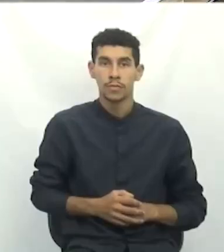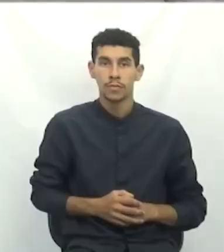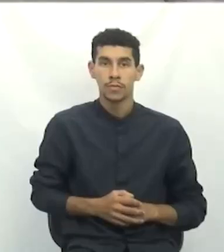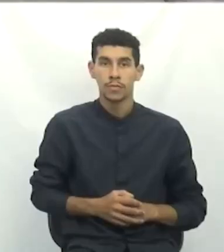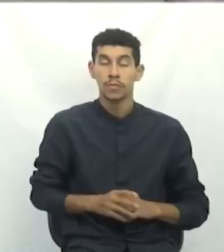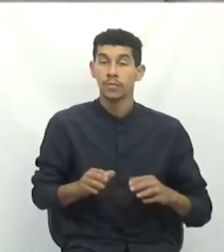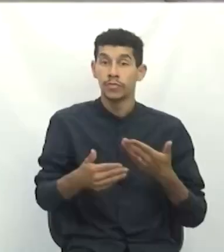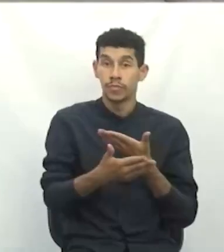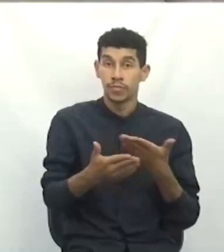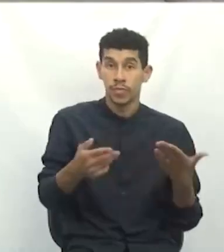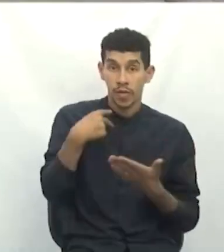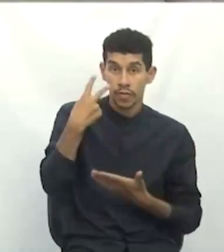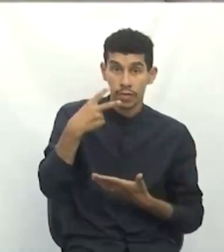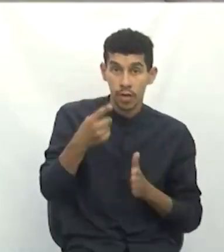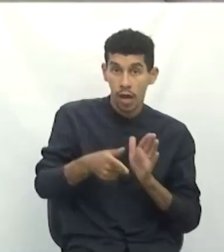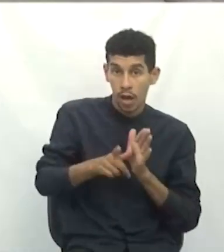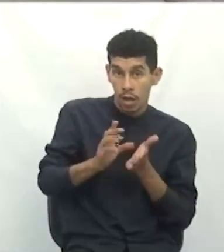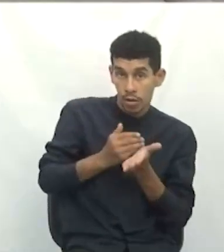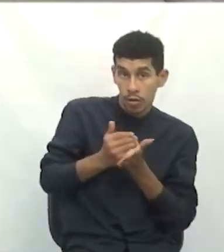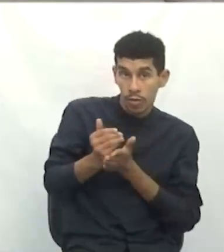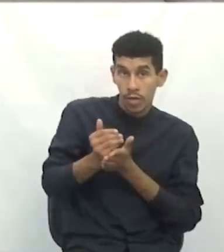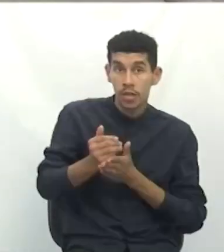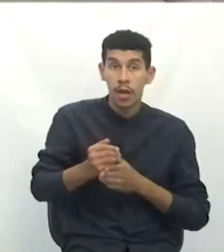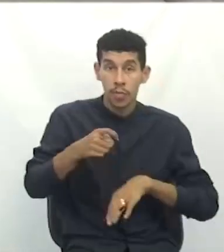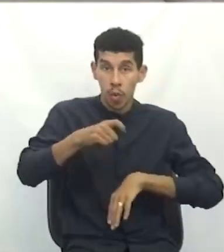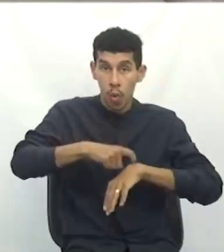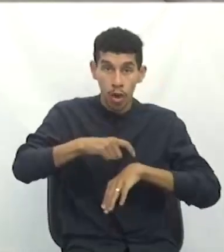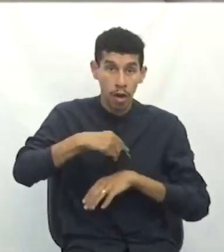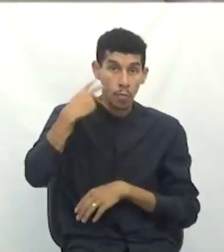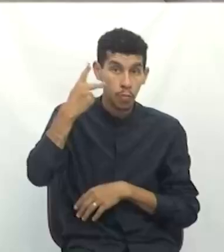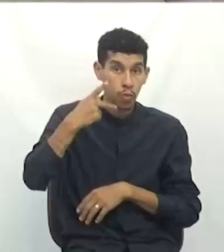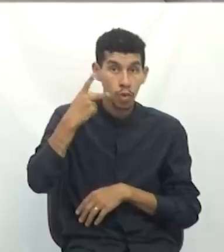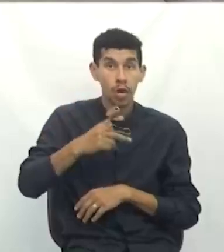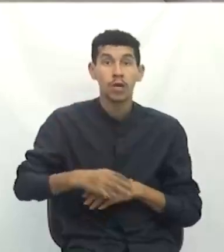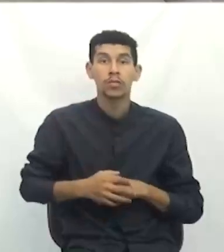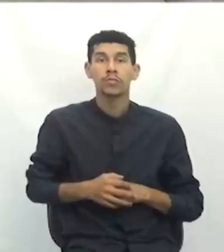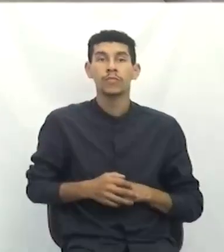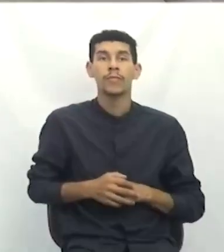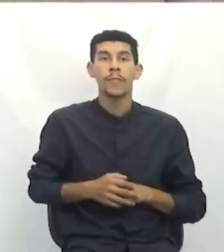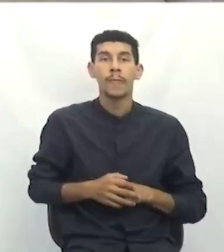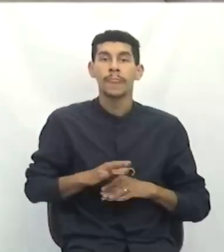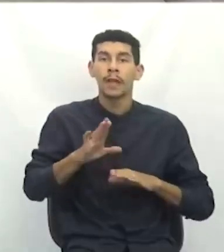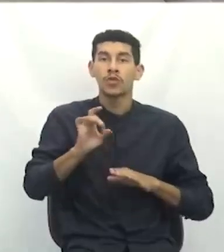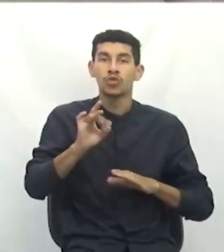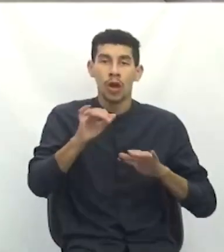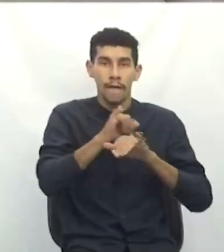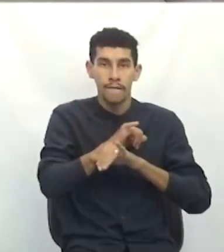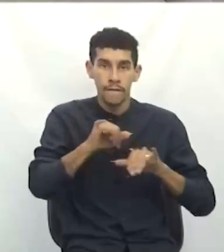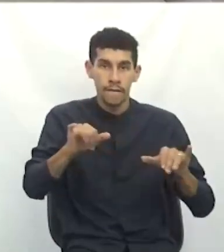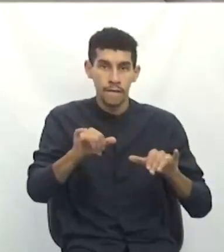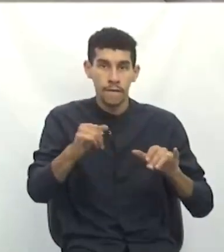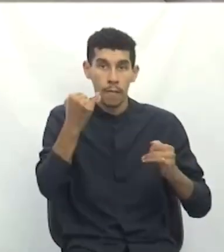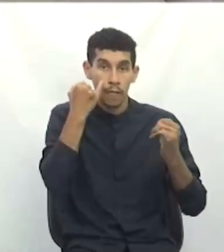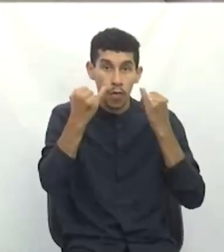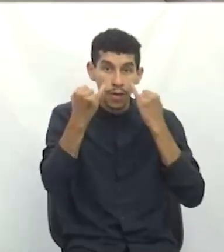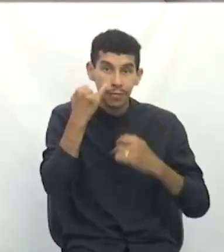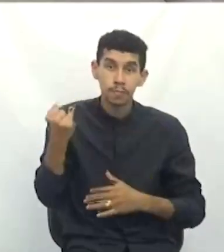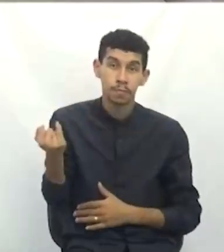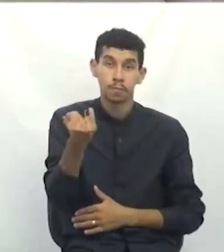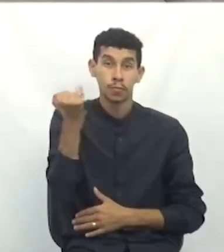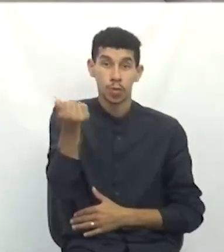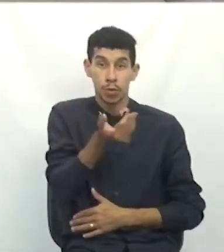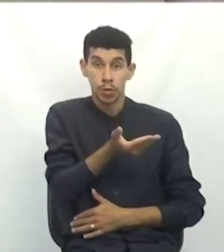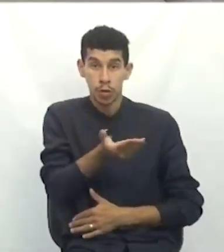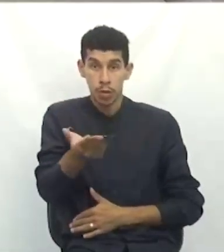Senhoras vereadores, antes da gente prosseguir para o horário político, deixa eu deixar uma nota aos senhores vereadores, e muito importante,